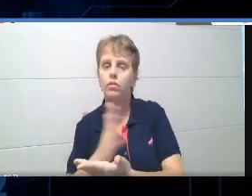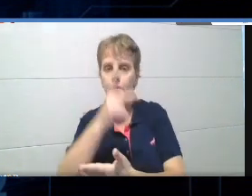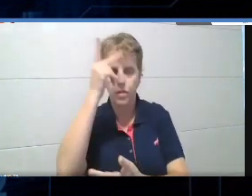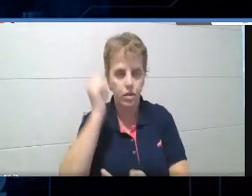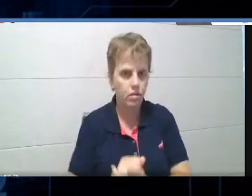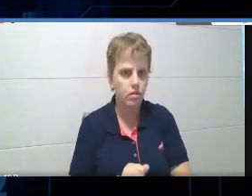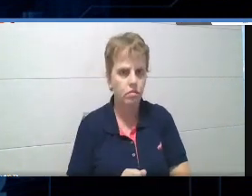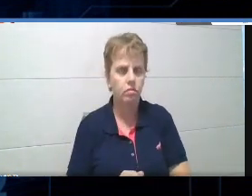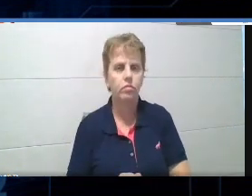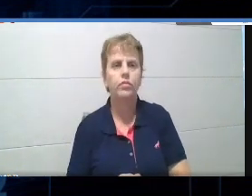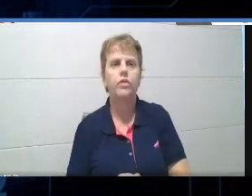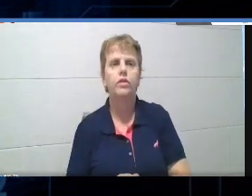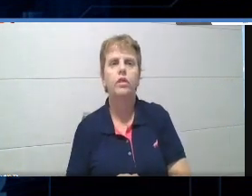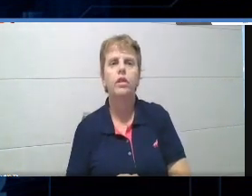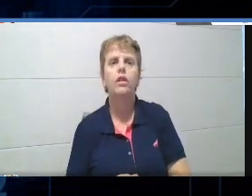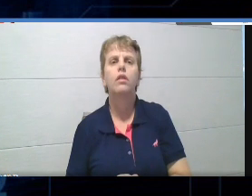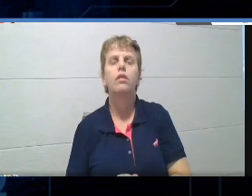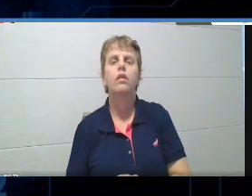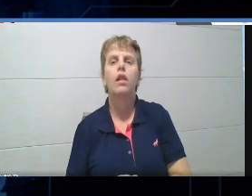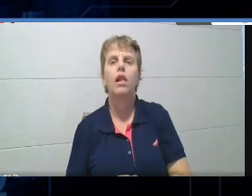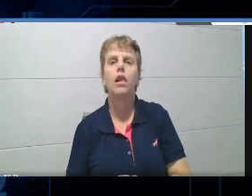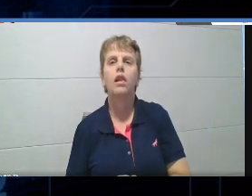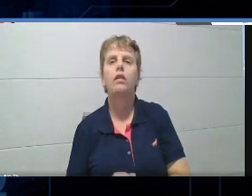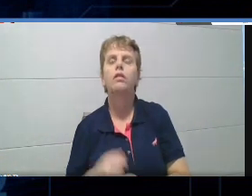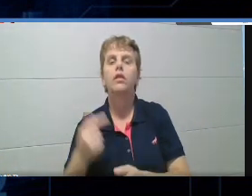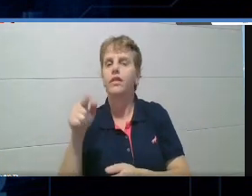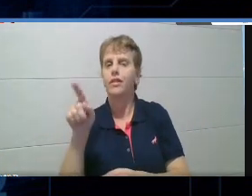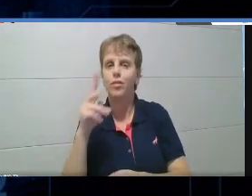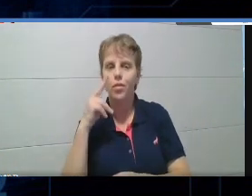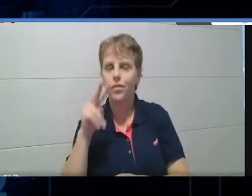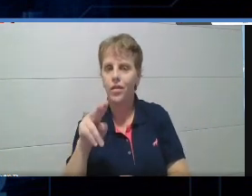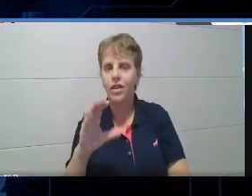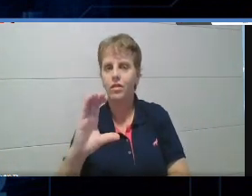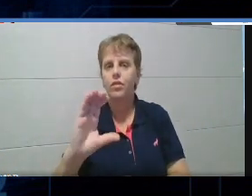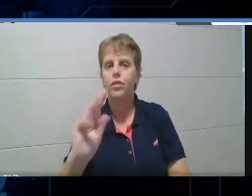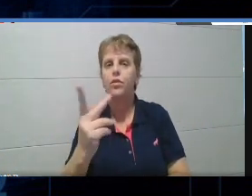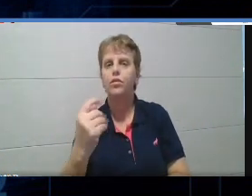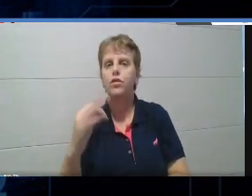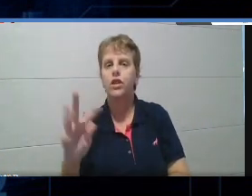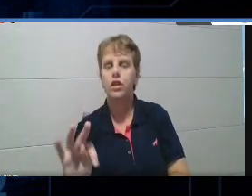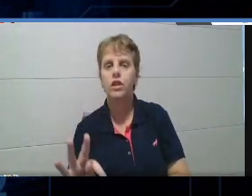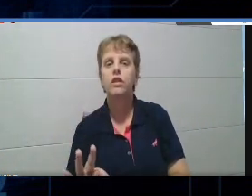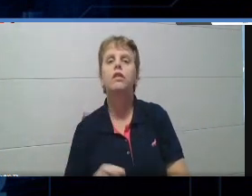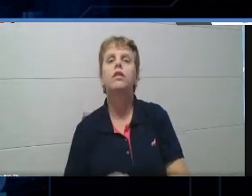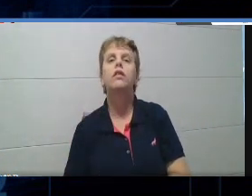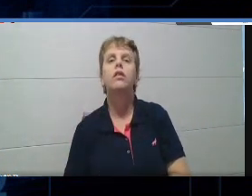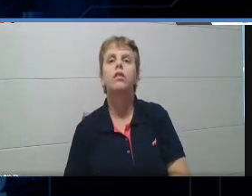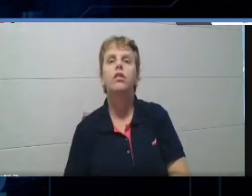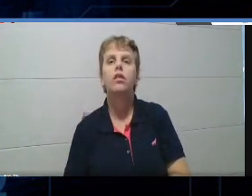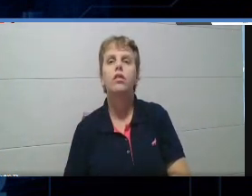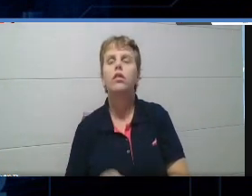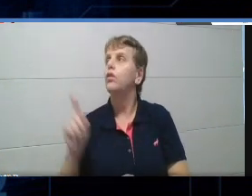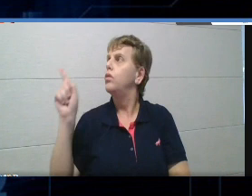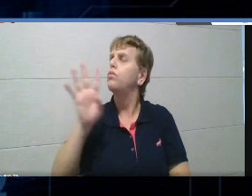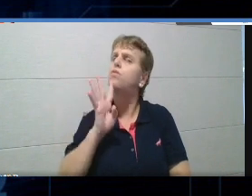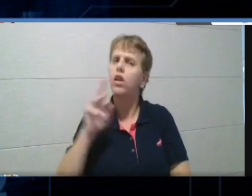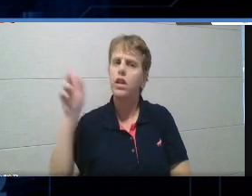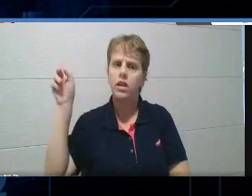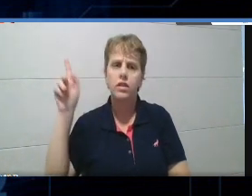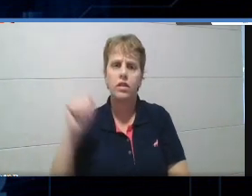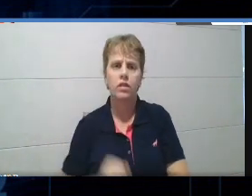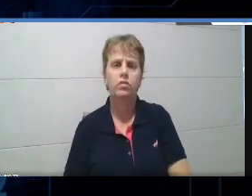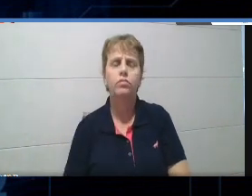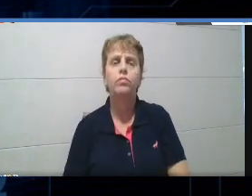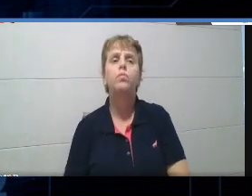eu não tô lendo o chat, gente, não consigo, não tenho acesso ao chat nesse momento, você conhece o Sara Rockham? O Sara Rockham foi uma das que,